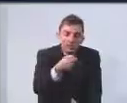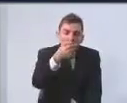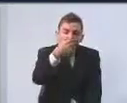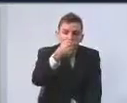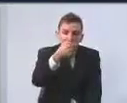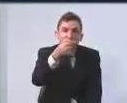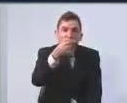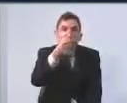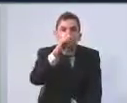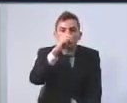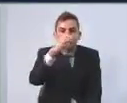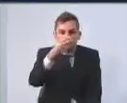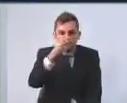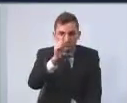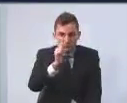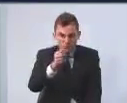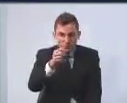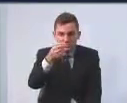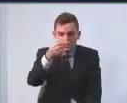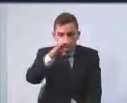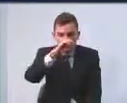mil e 700 reais.